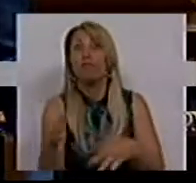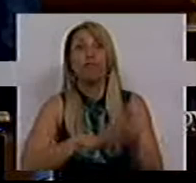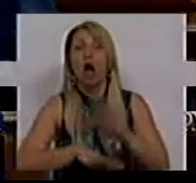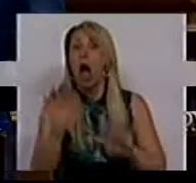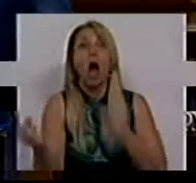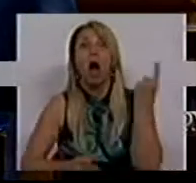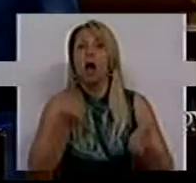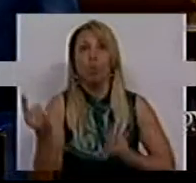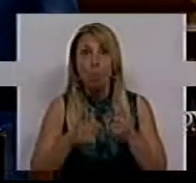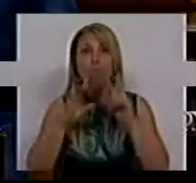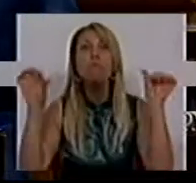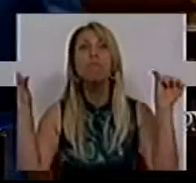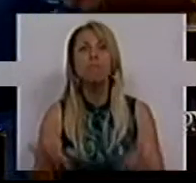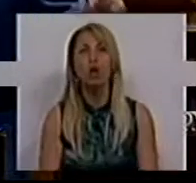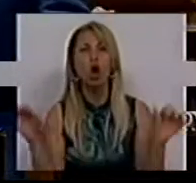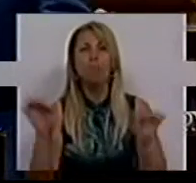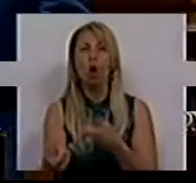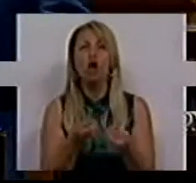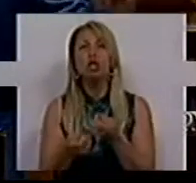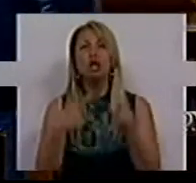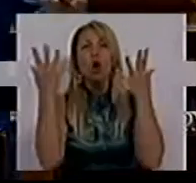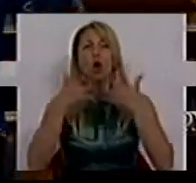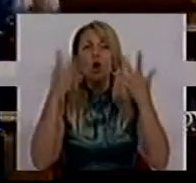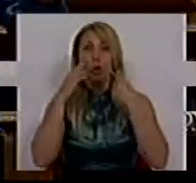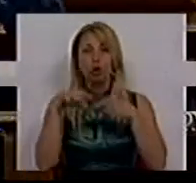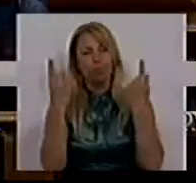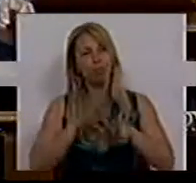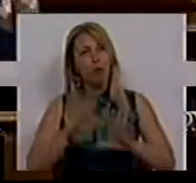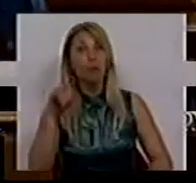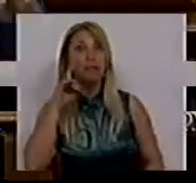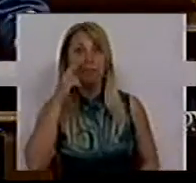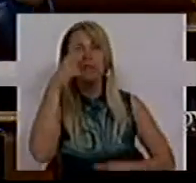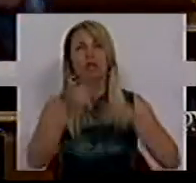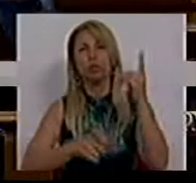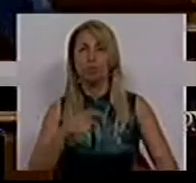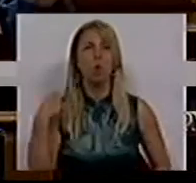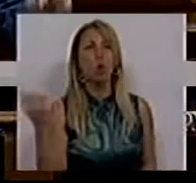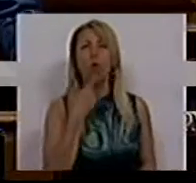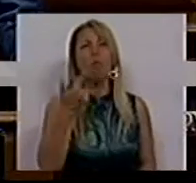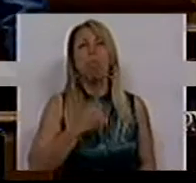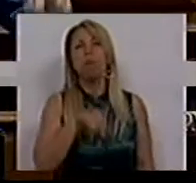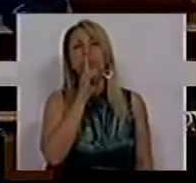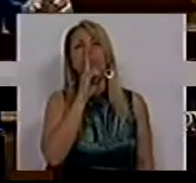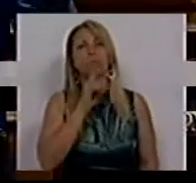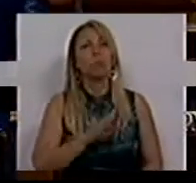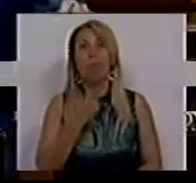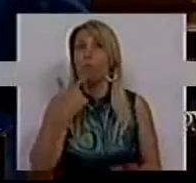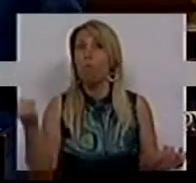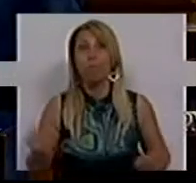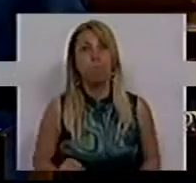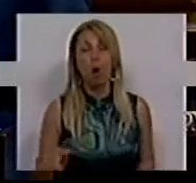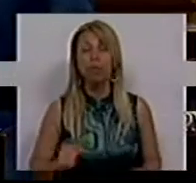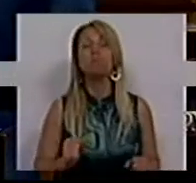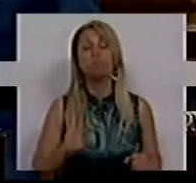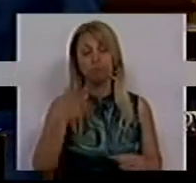e pior ficamos na gestão das contas públicas. É por isso, na defesa das pessoas, que nós não podemos ficar calados. E é por isso, com toda